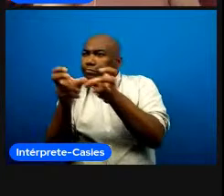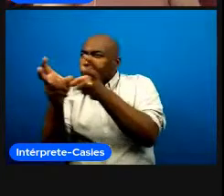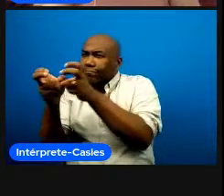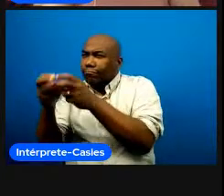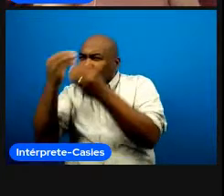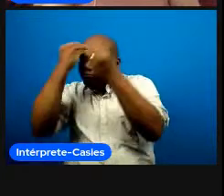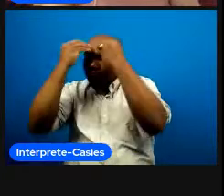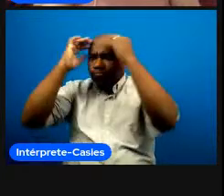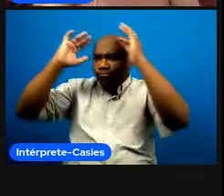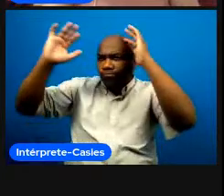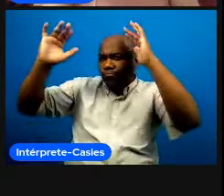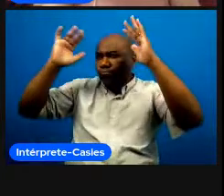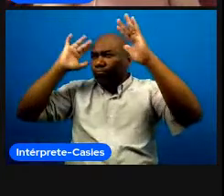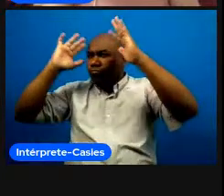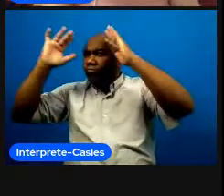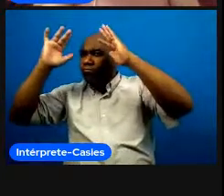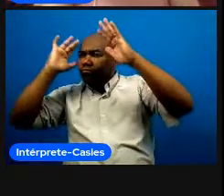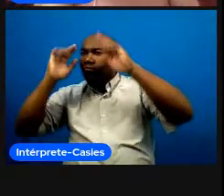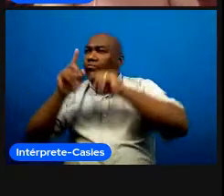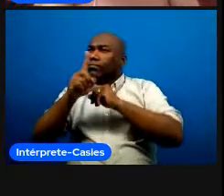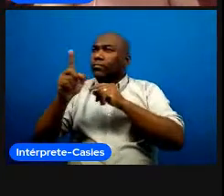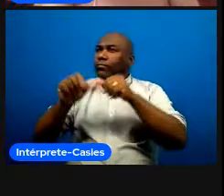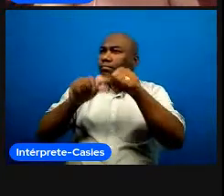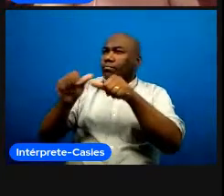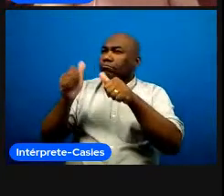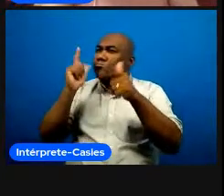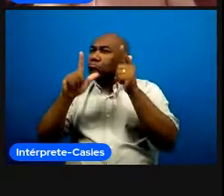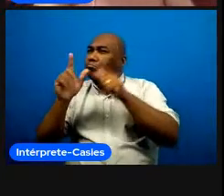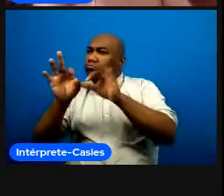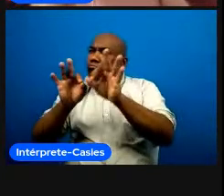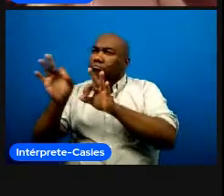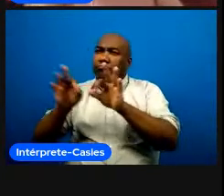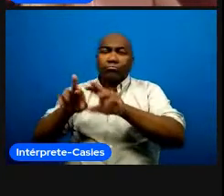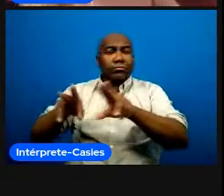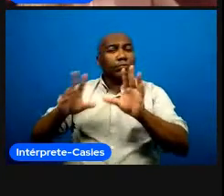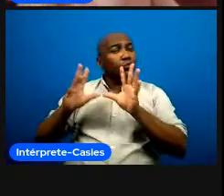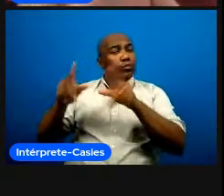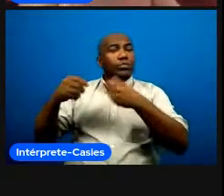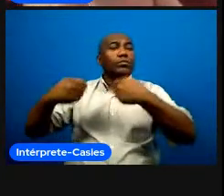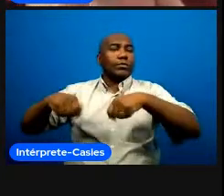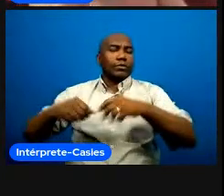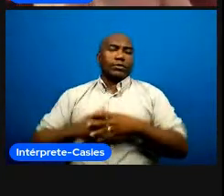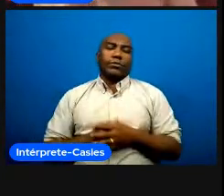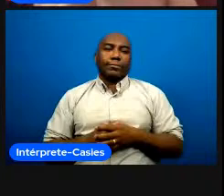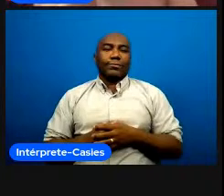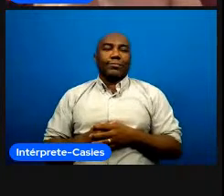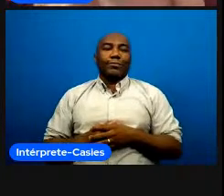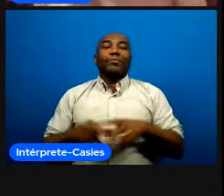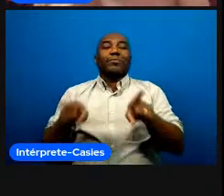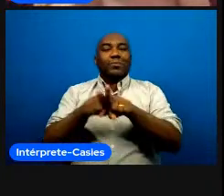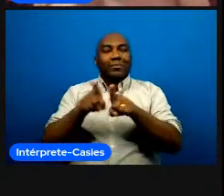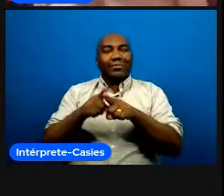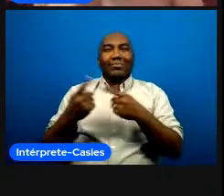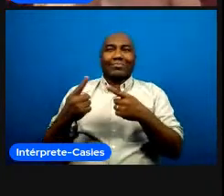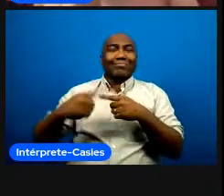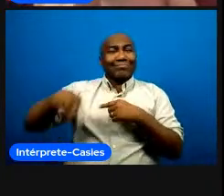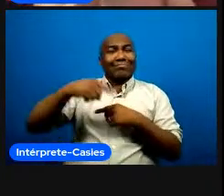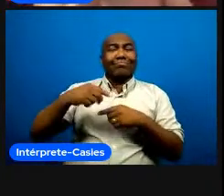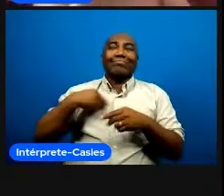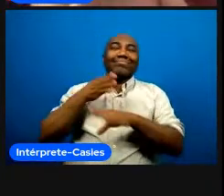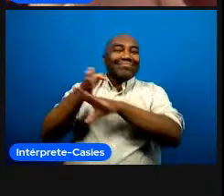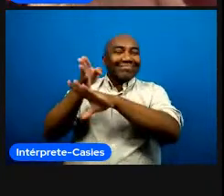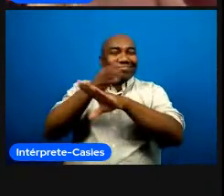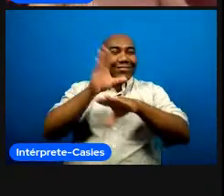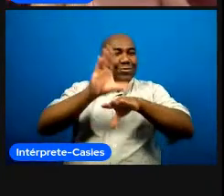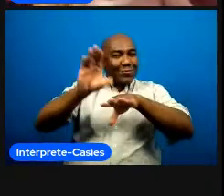a gente vive de diferentes maneiras inclusive como espectador ou espectadora me chama atenção quando a gente vai ver os cursos de formação né o que